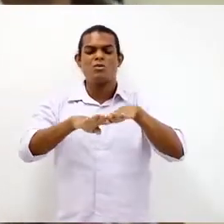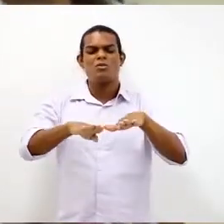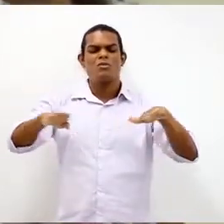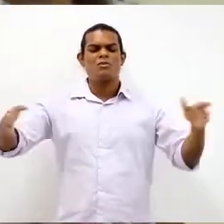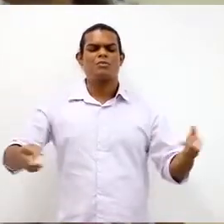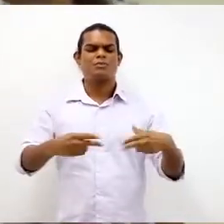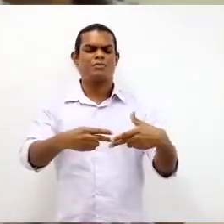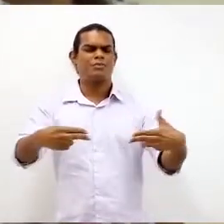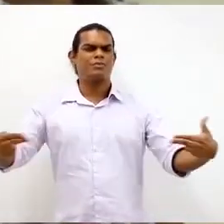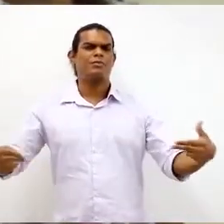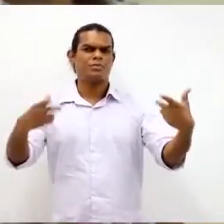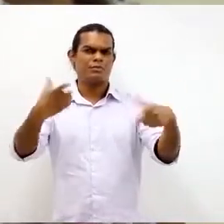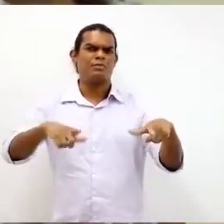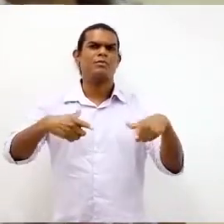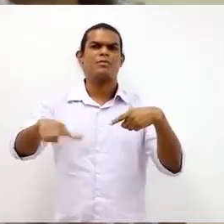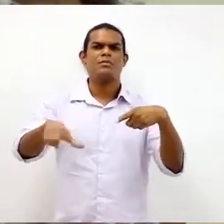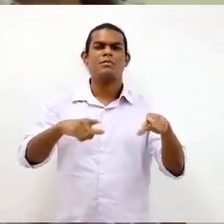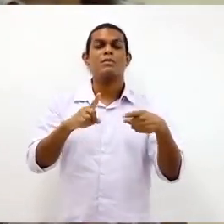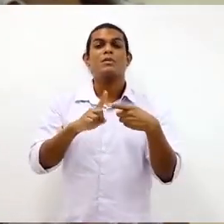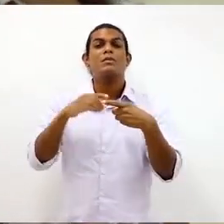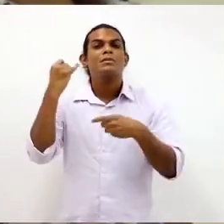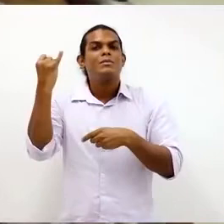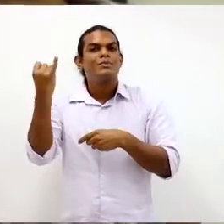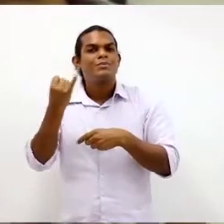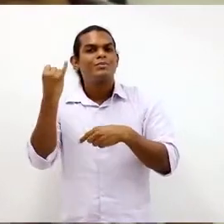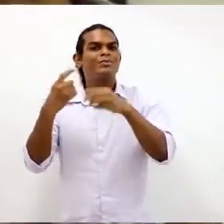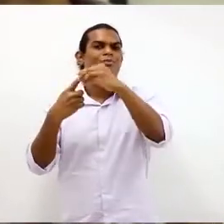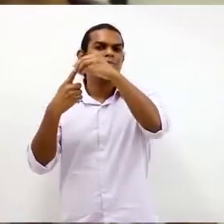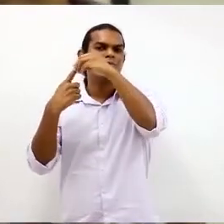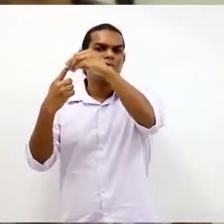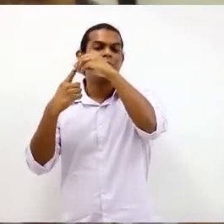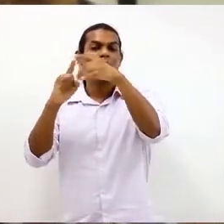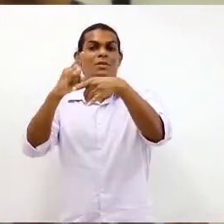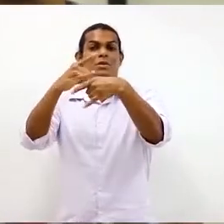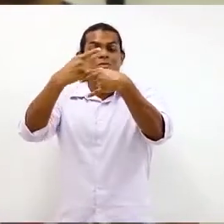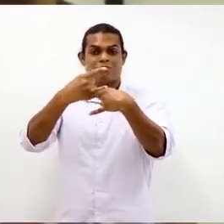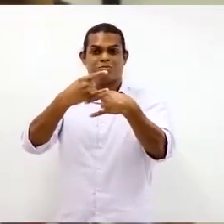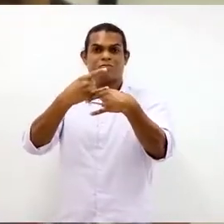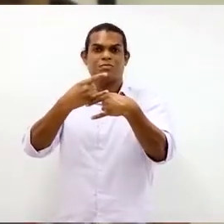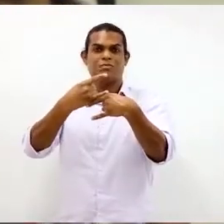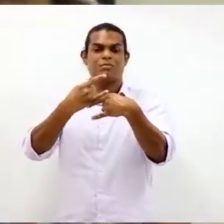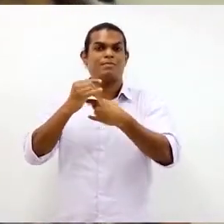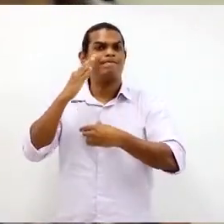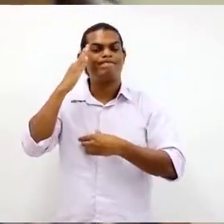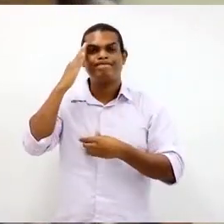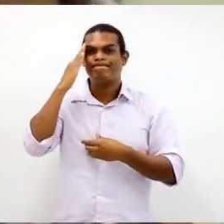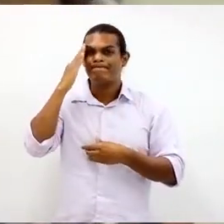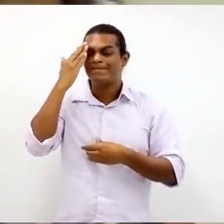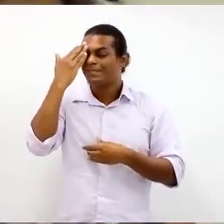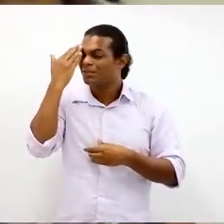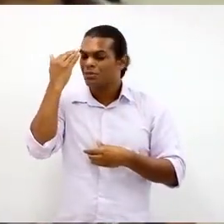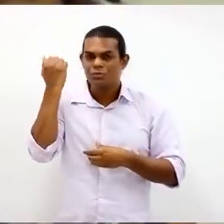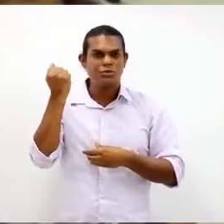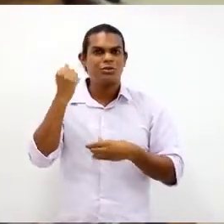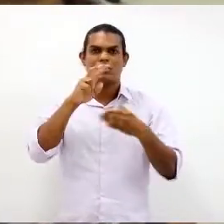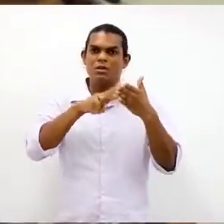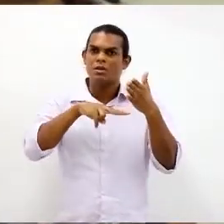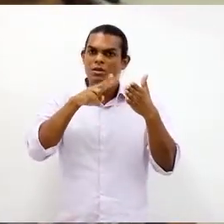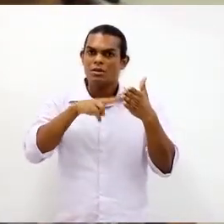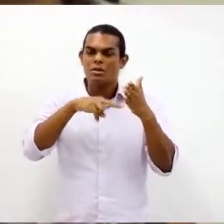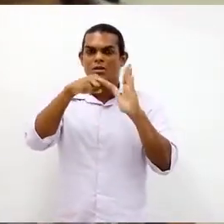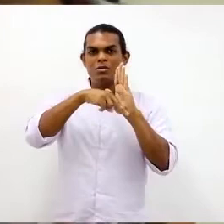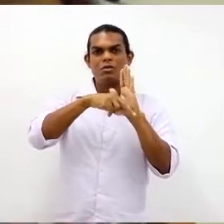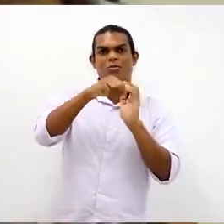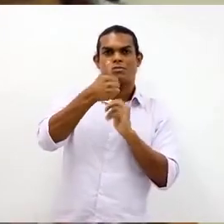ambiente de trabalho, e principalmente da postura do trabalhador. Não esqueçam de ler a NR17, essa semana nós